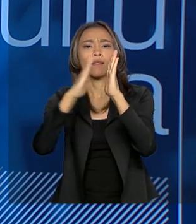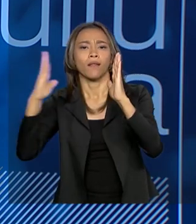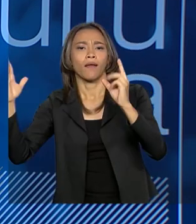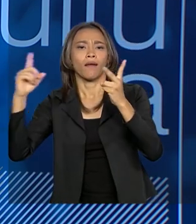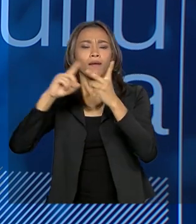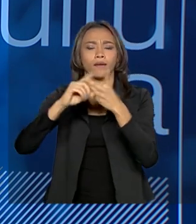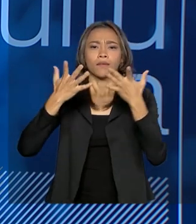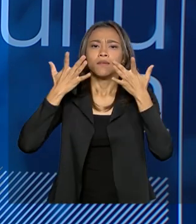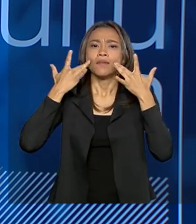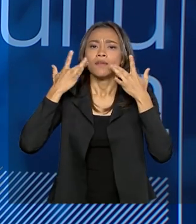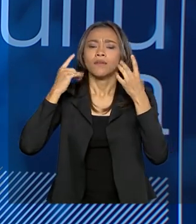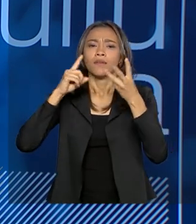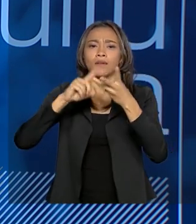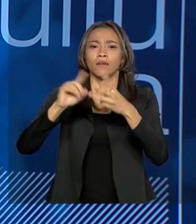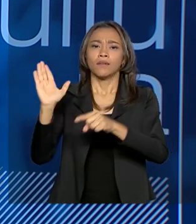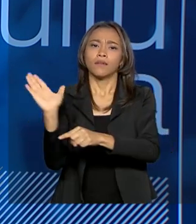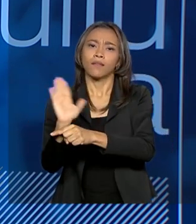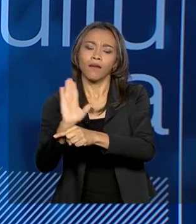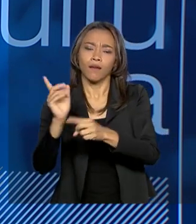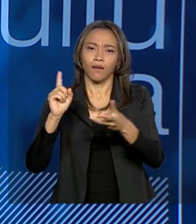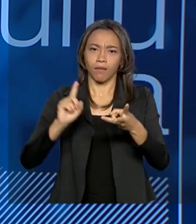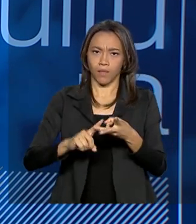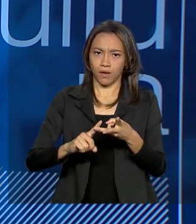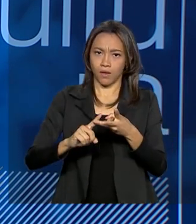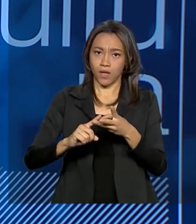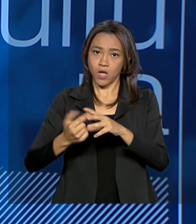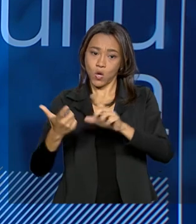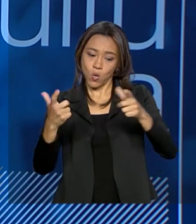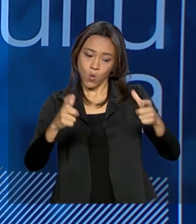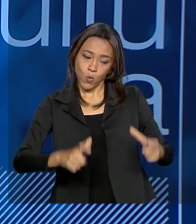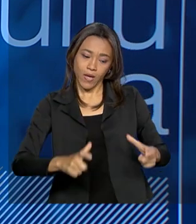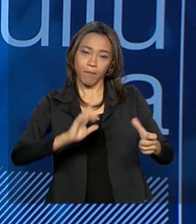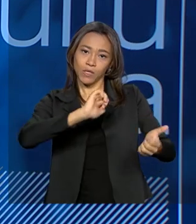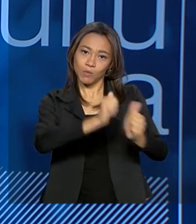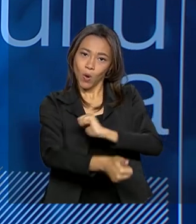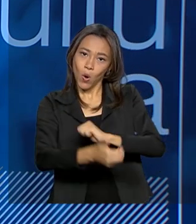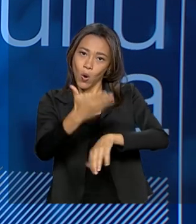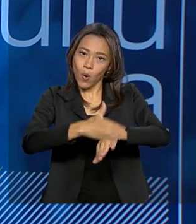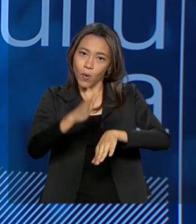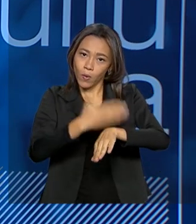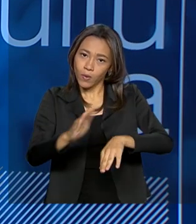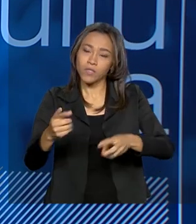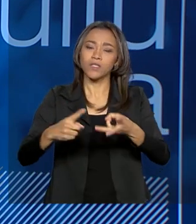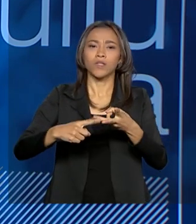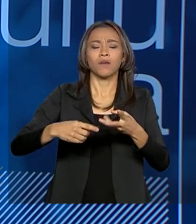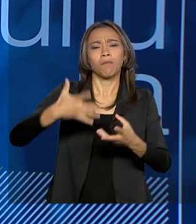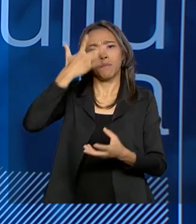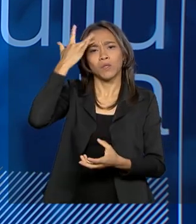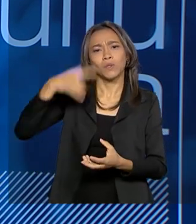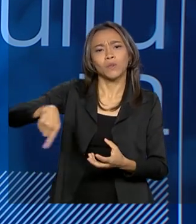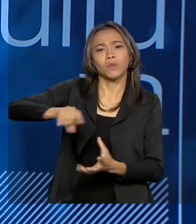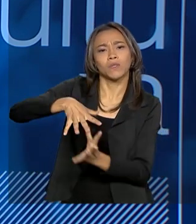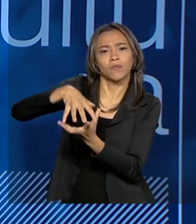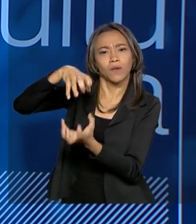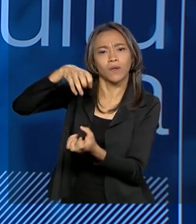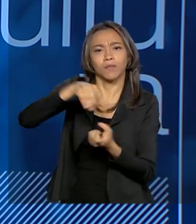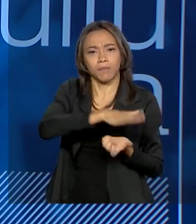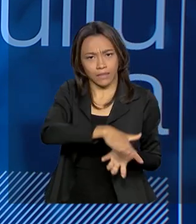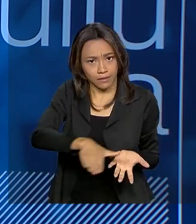cinemas, com área para a realização de atividades esportivas, para terceira idade, para crianças,